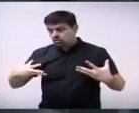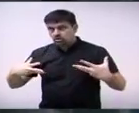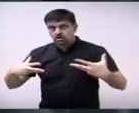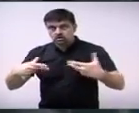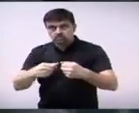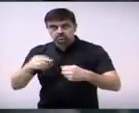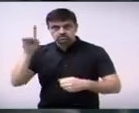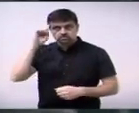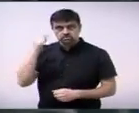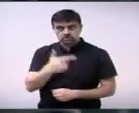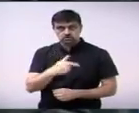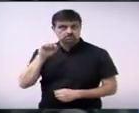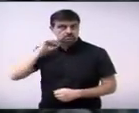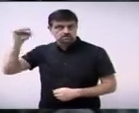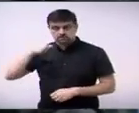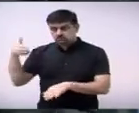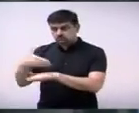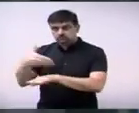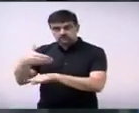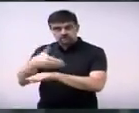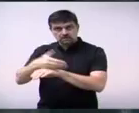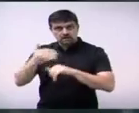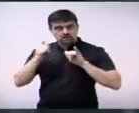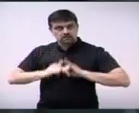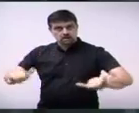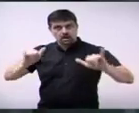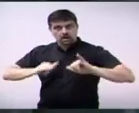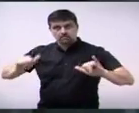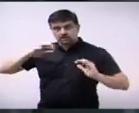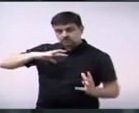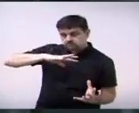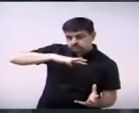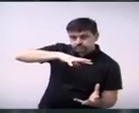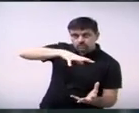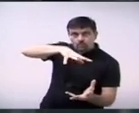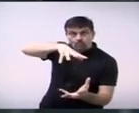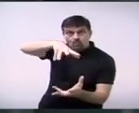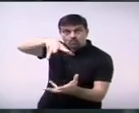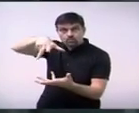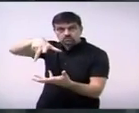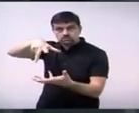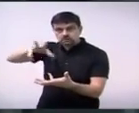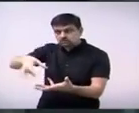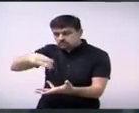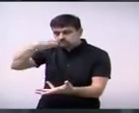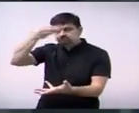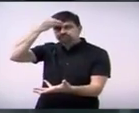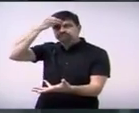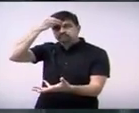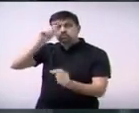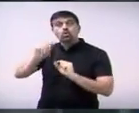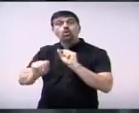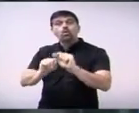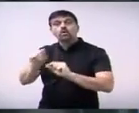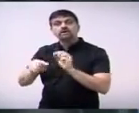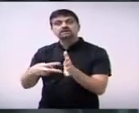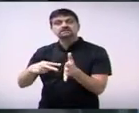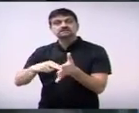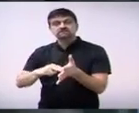município desse envolvimento na campanha mundial de conscientização do autismo